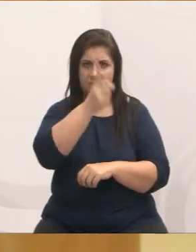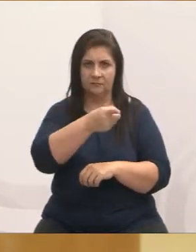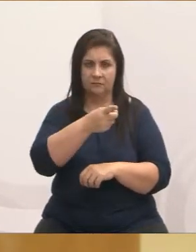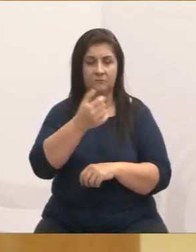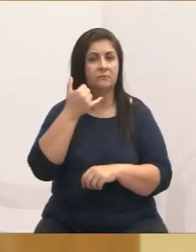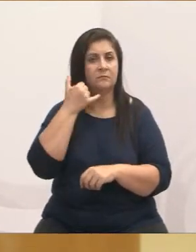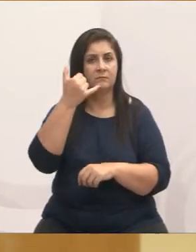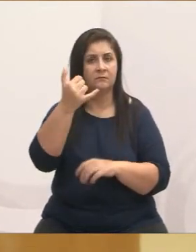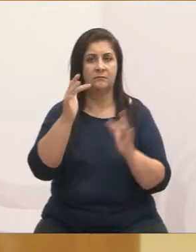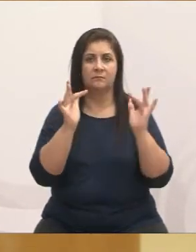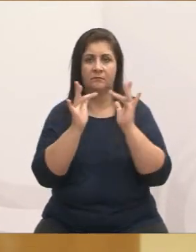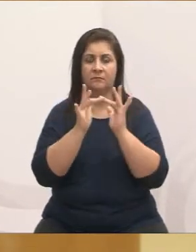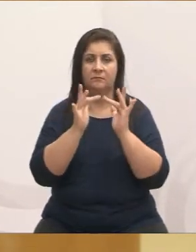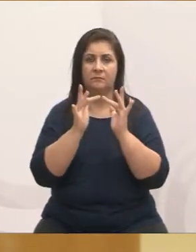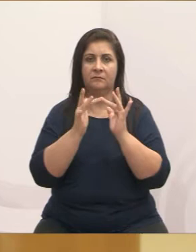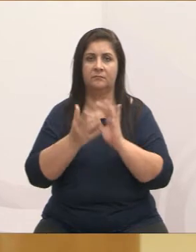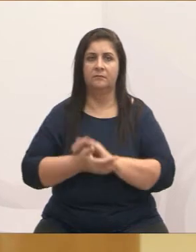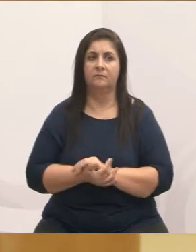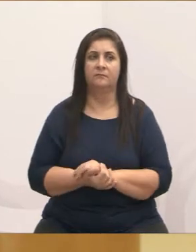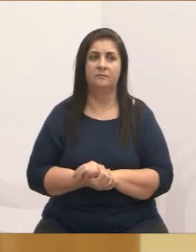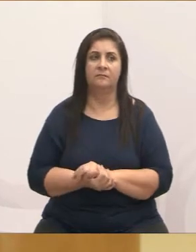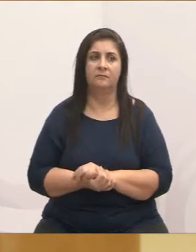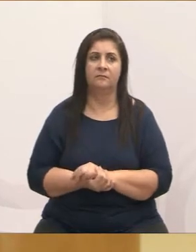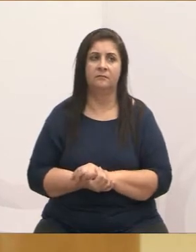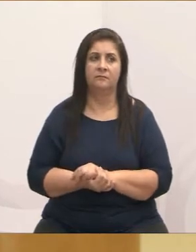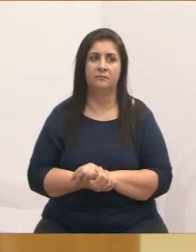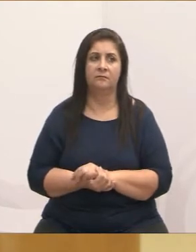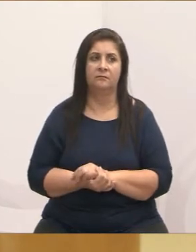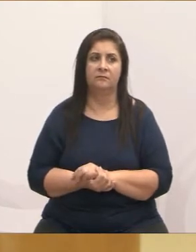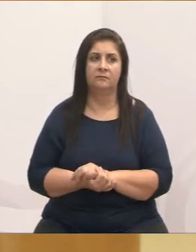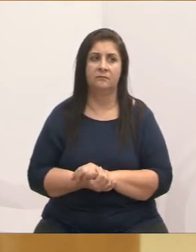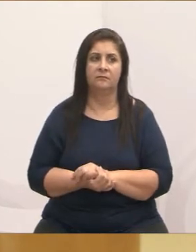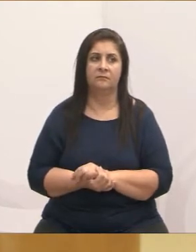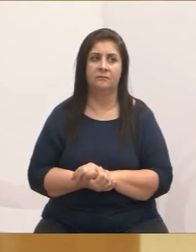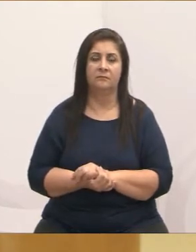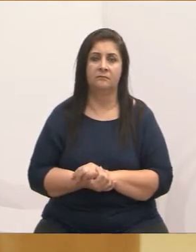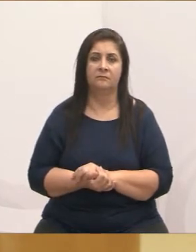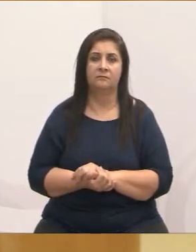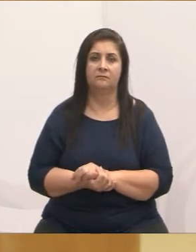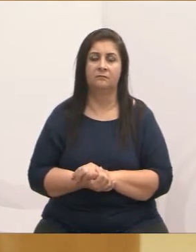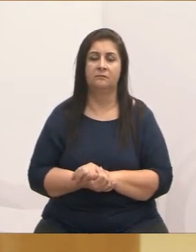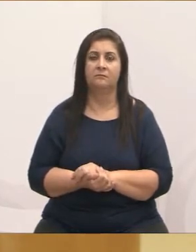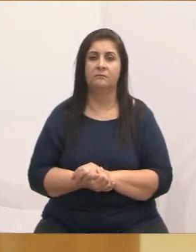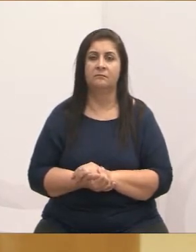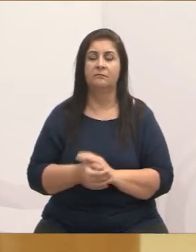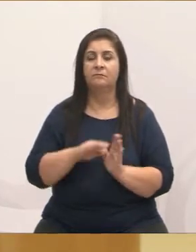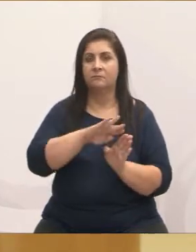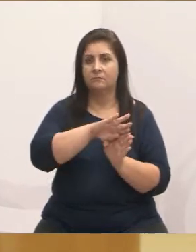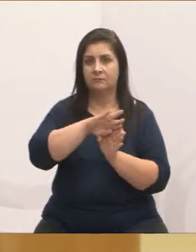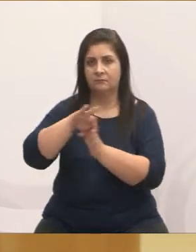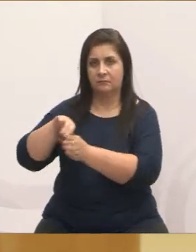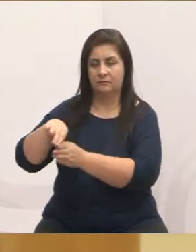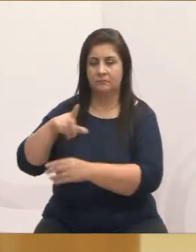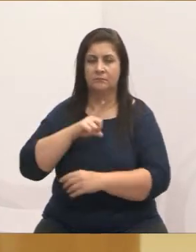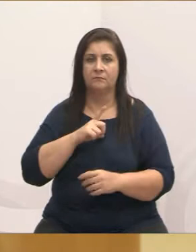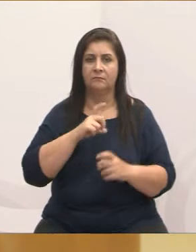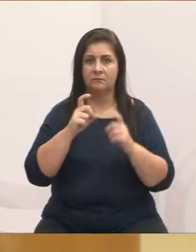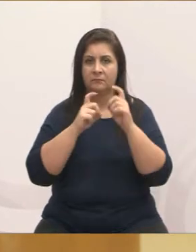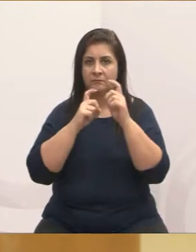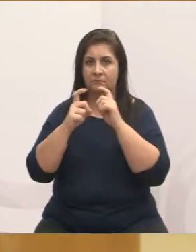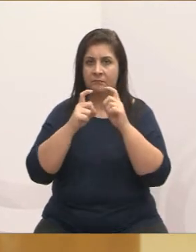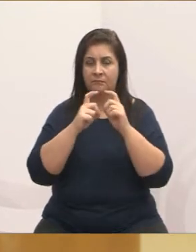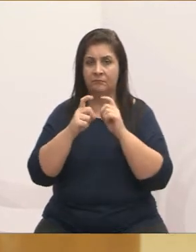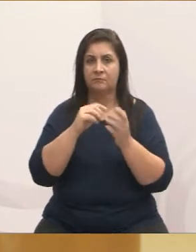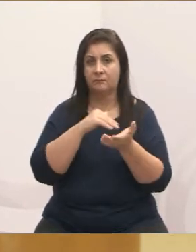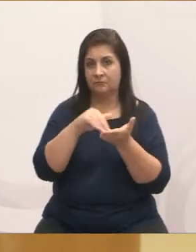fornecer o contato para vocês, tá? Bom, eu tive numa reunião com a secretária do meio ambiente, com a Cláudia, ela nos recebeu muito bem